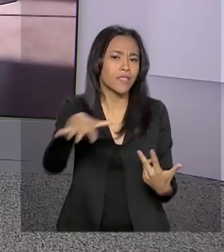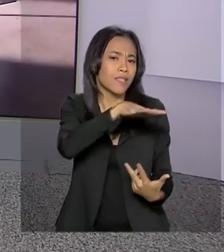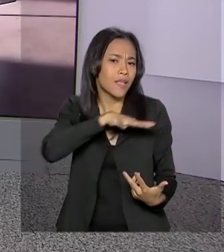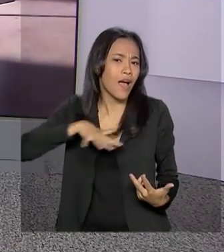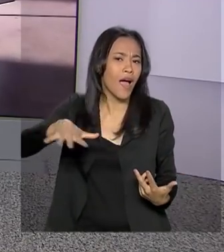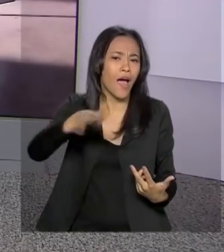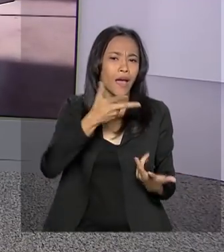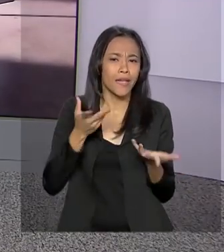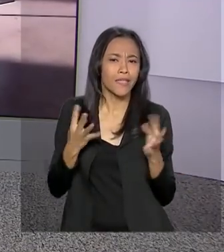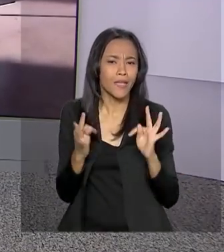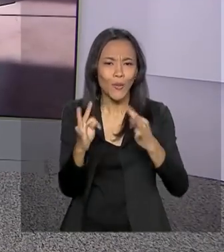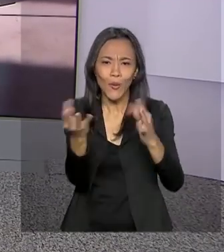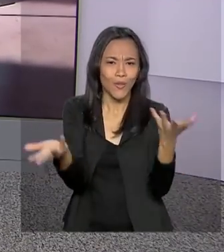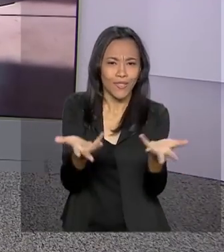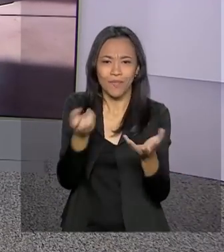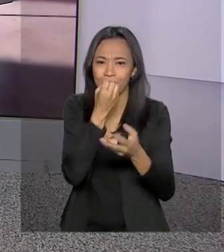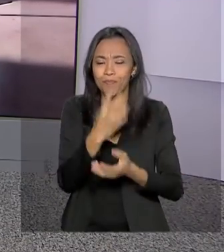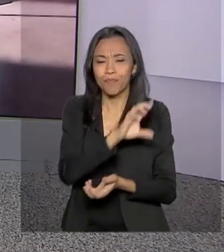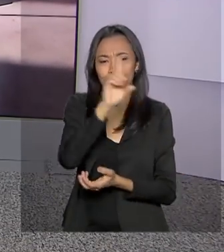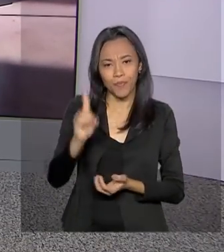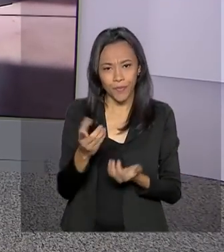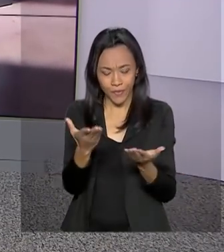digital? Bom dia para você.